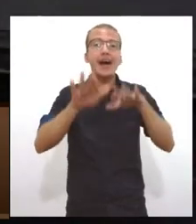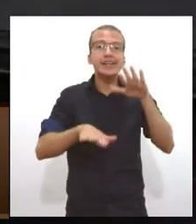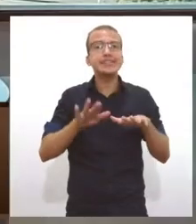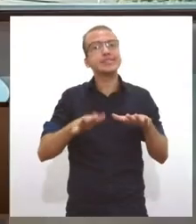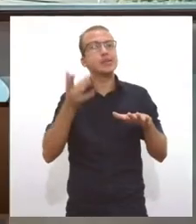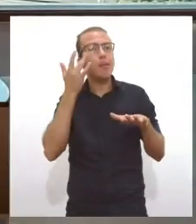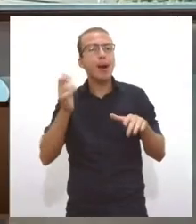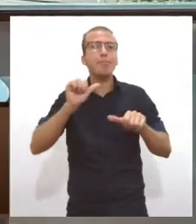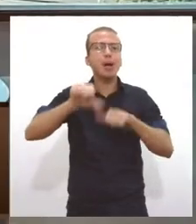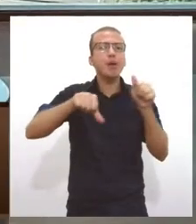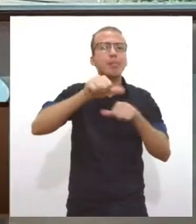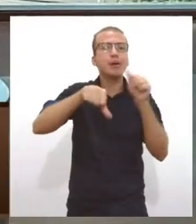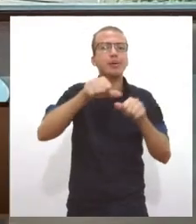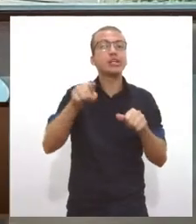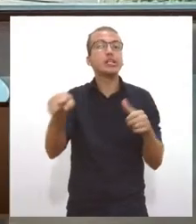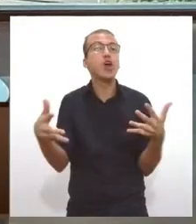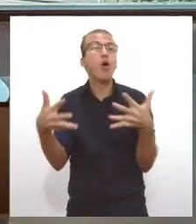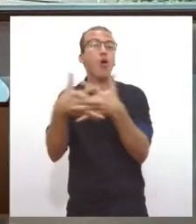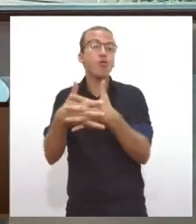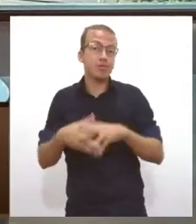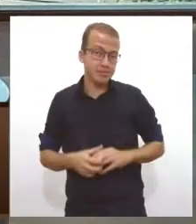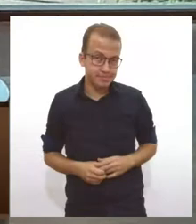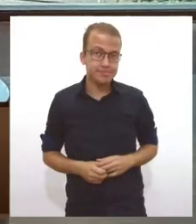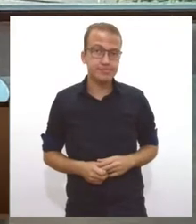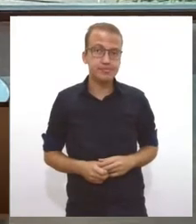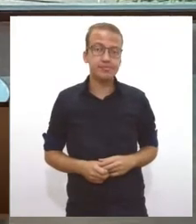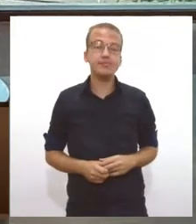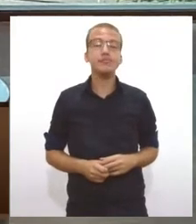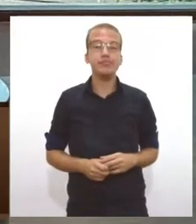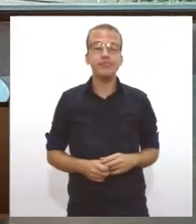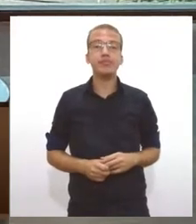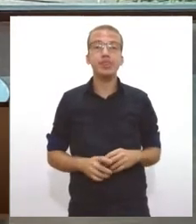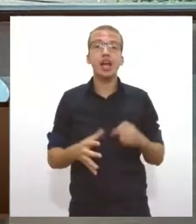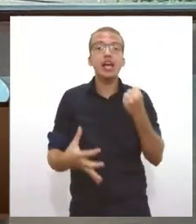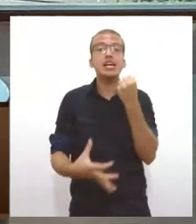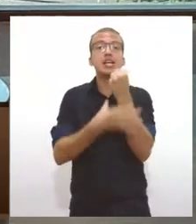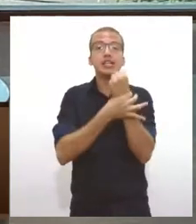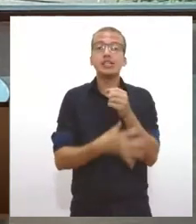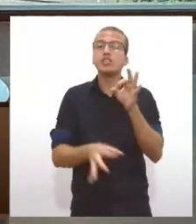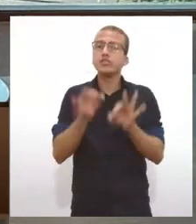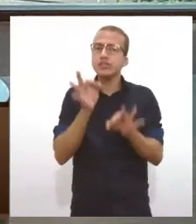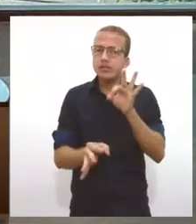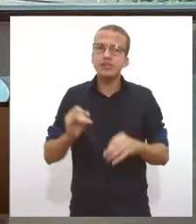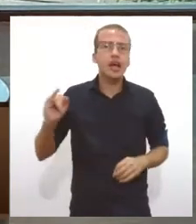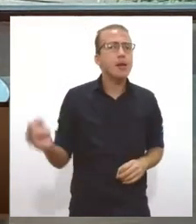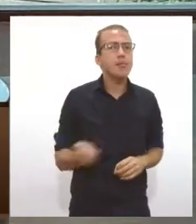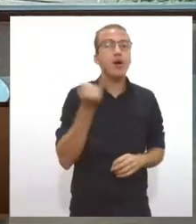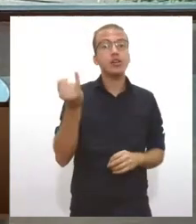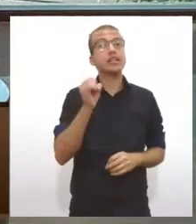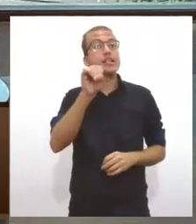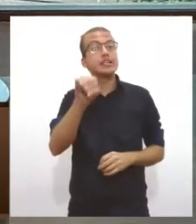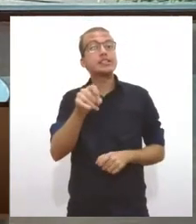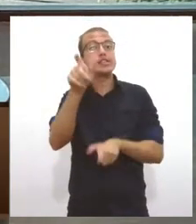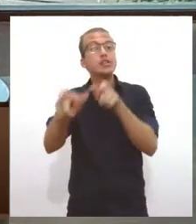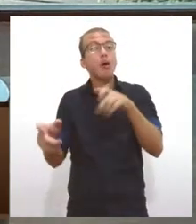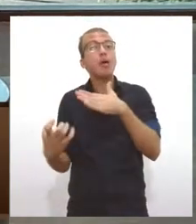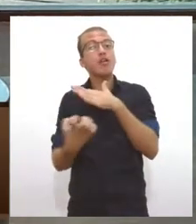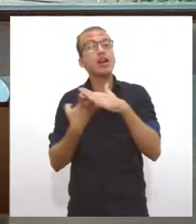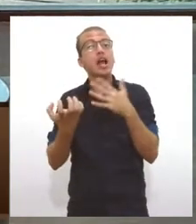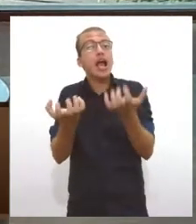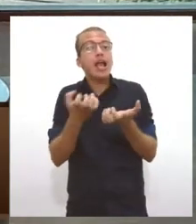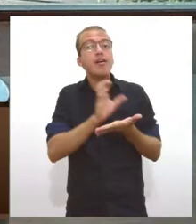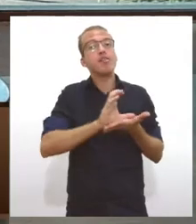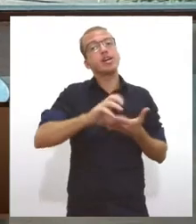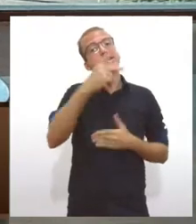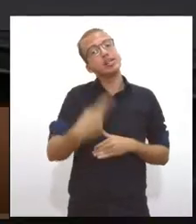Essa segurança jurídica, inclusive, é um dos fatores preponderantes para quem quer investir no país, né? Exatamente. Sem segurança jurídica,